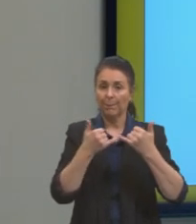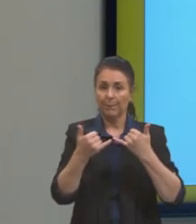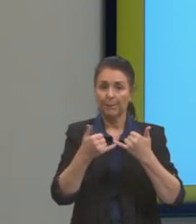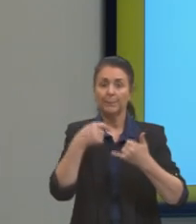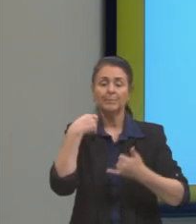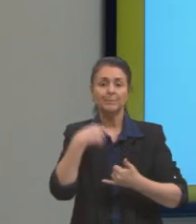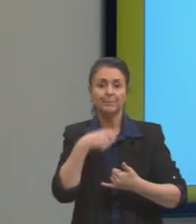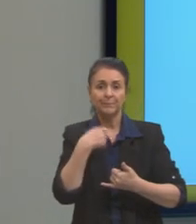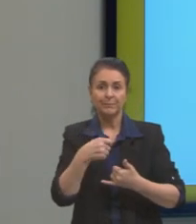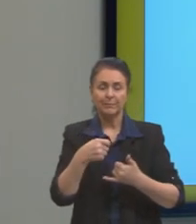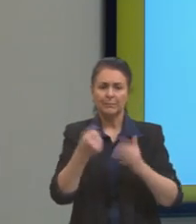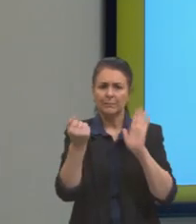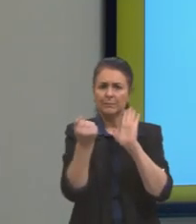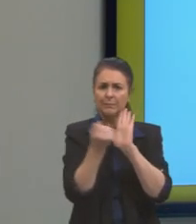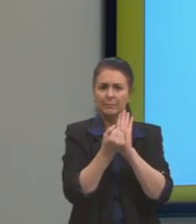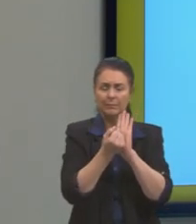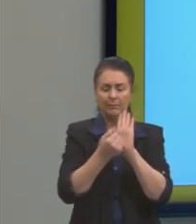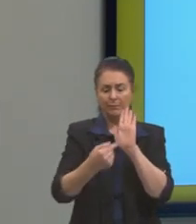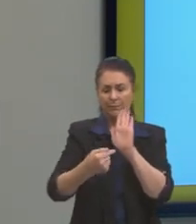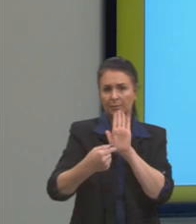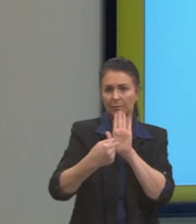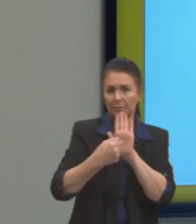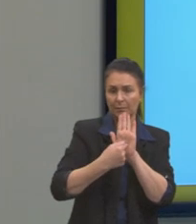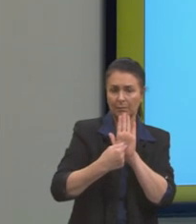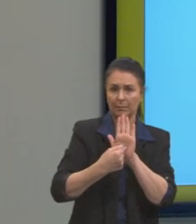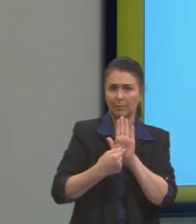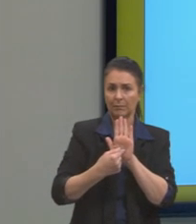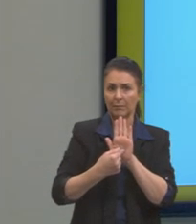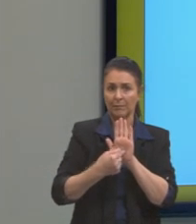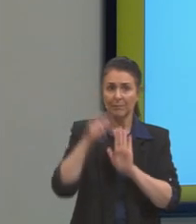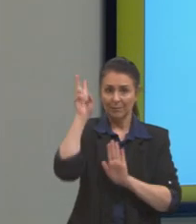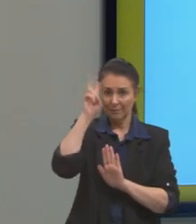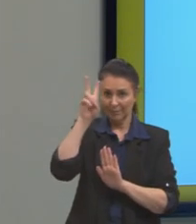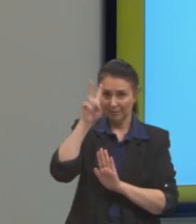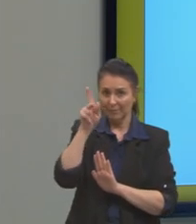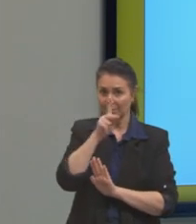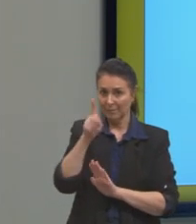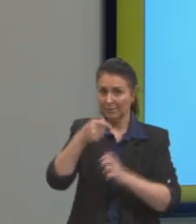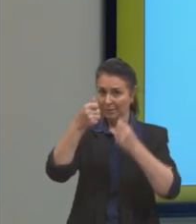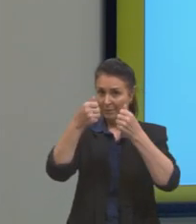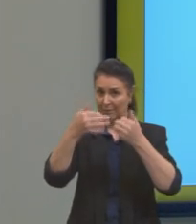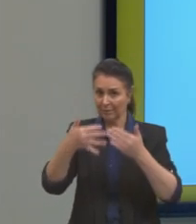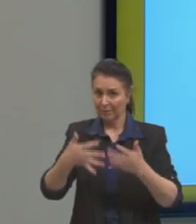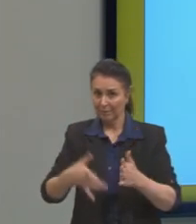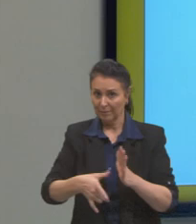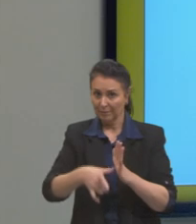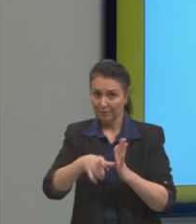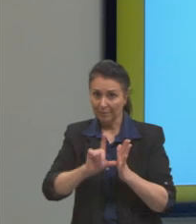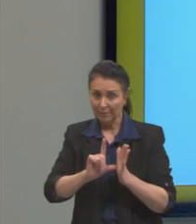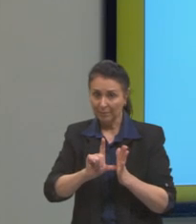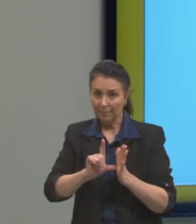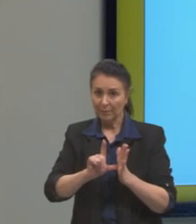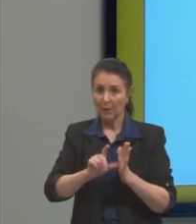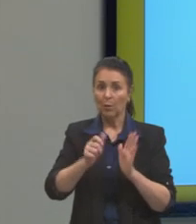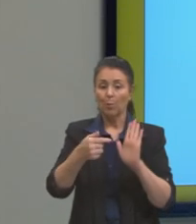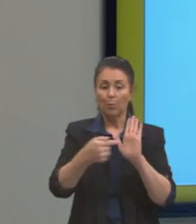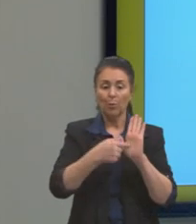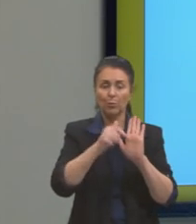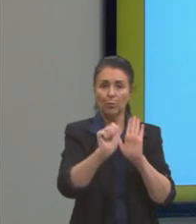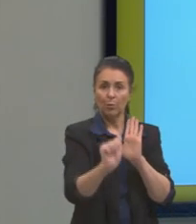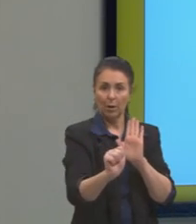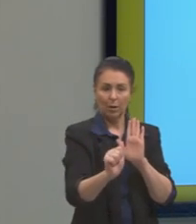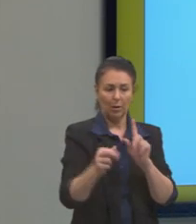precisamos marcar o ponto, e olha o que eu falei aqui no slide anterior. No caso, vamos marcar o ponto A e a